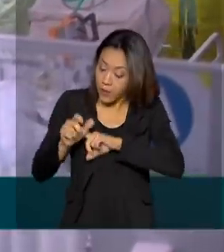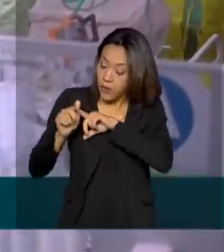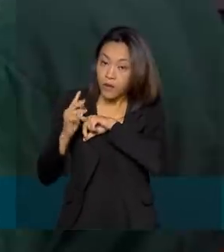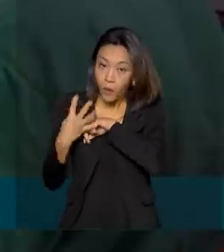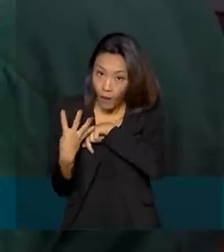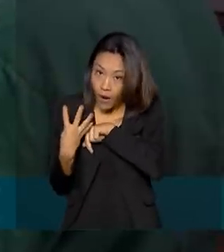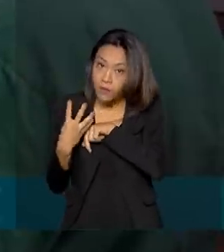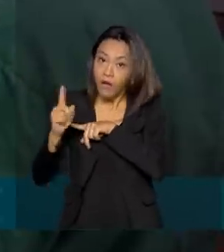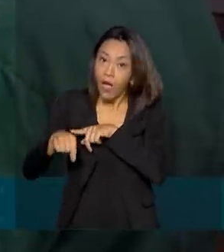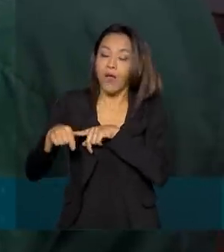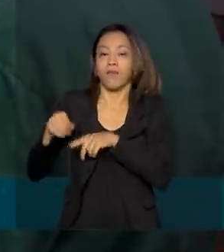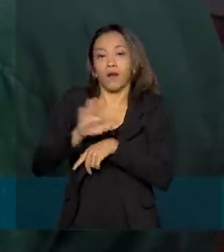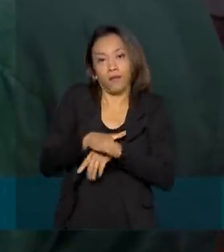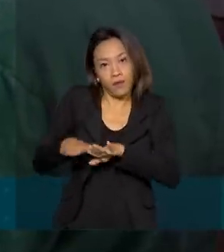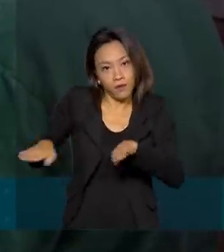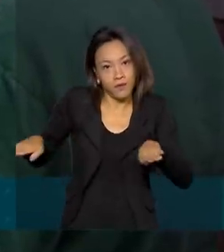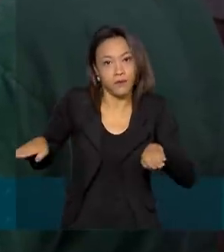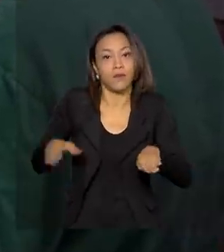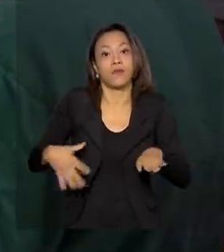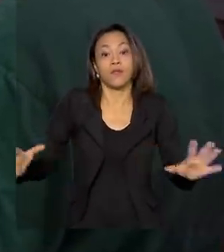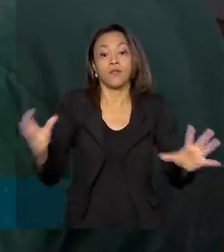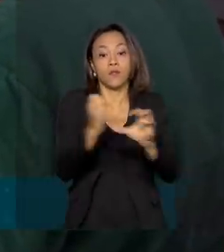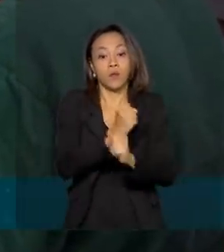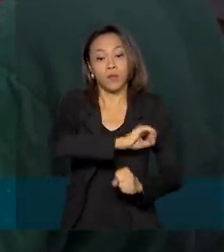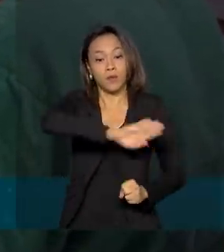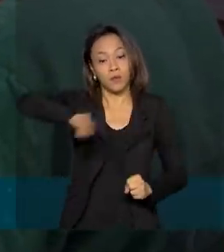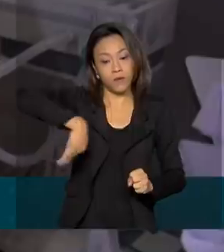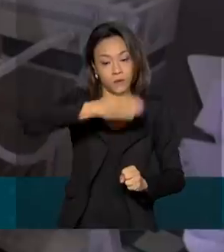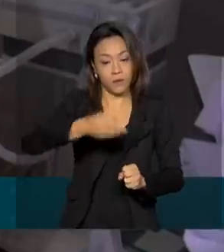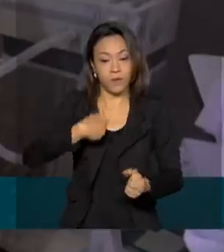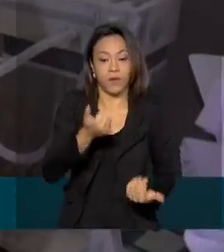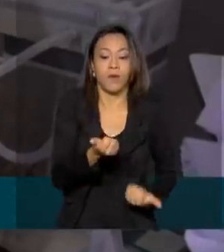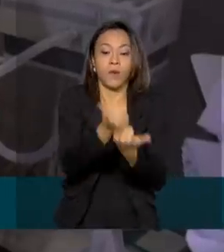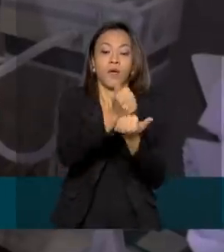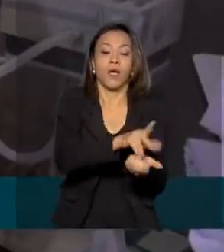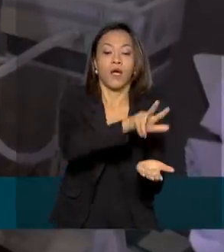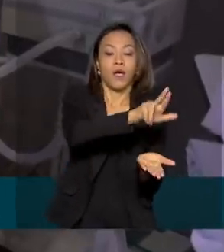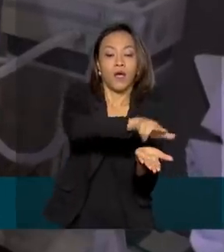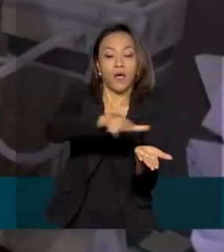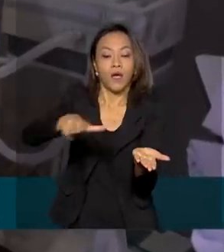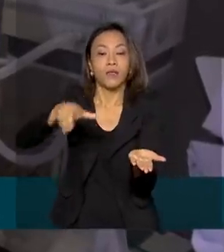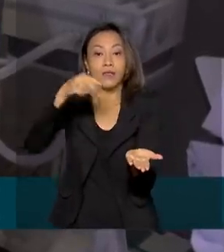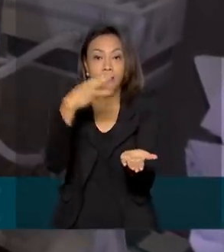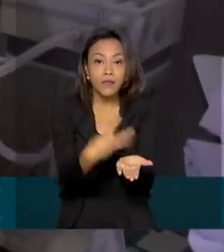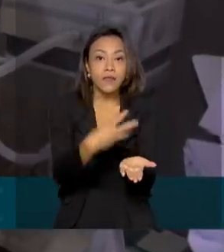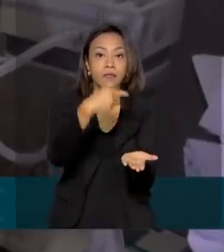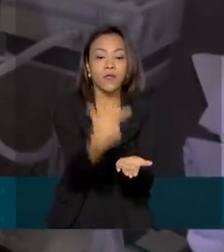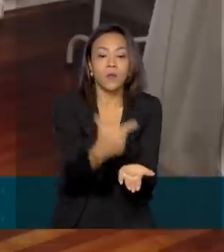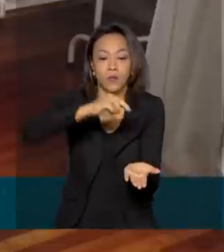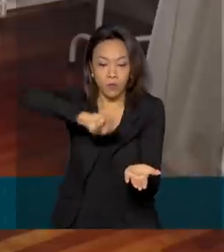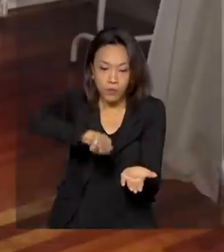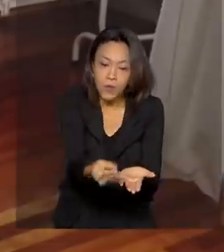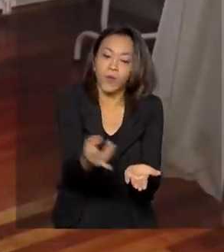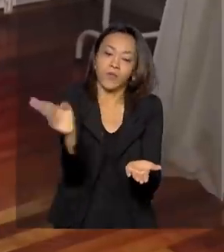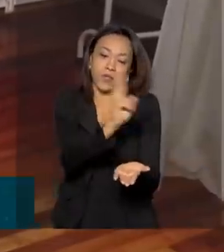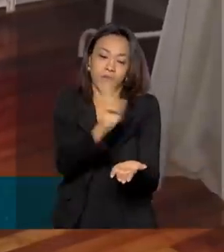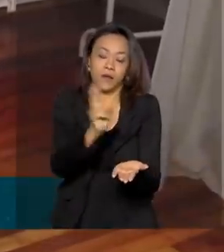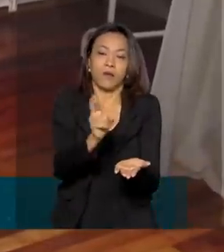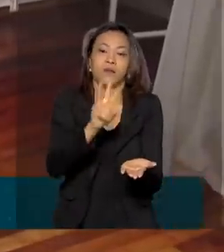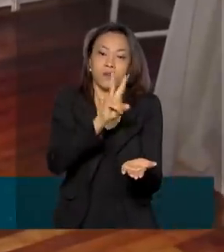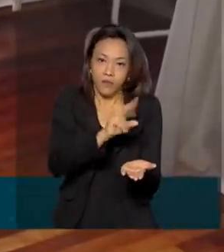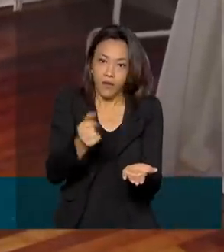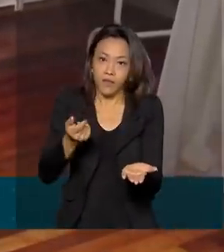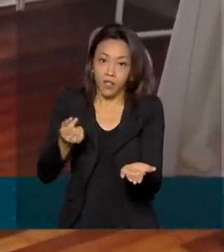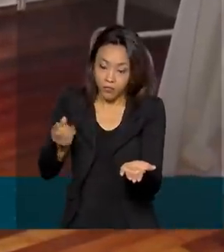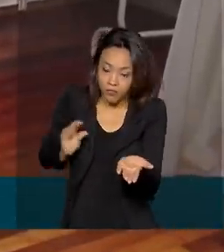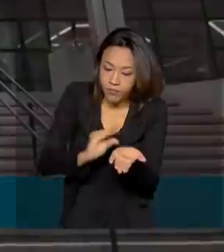pediátricos. O repasse total para custear esses leitos será de mais de 32 milhões de reais transferidos em